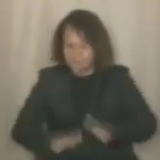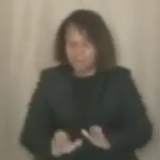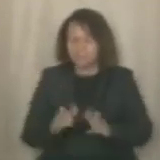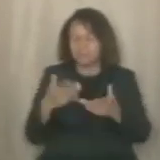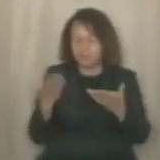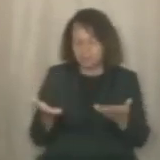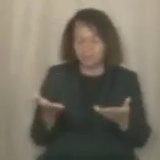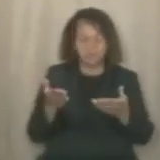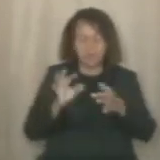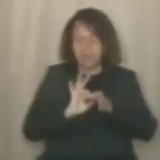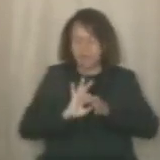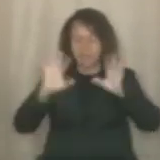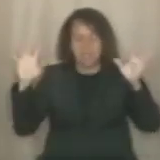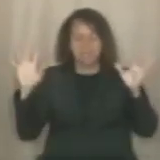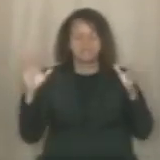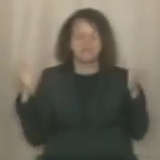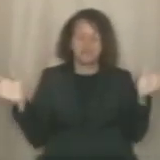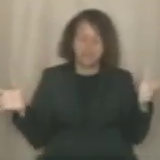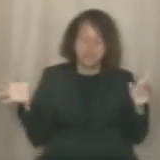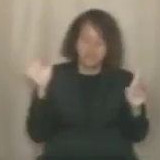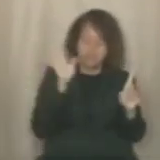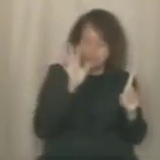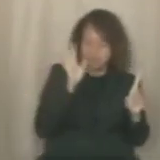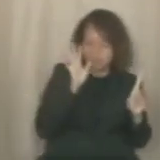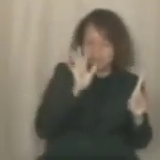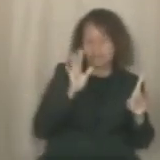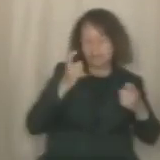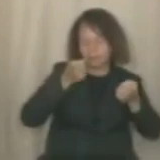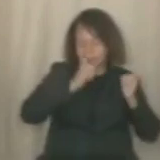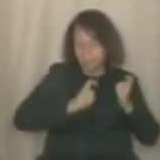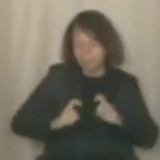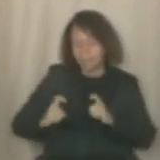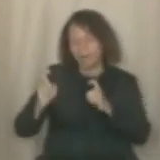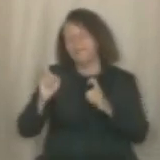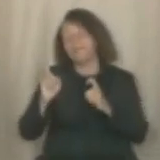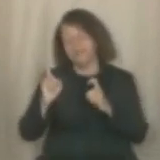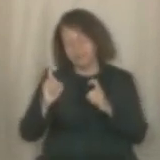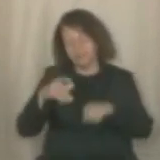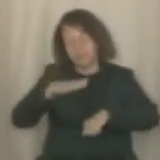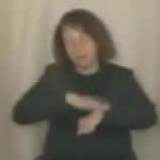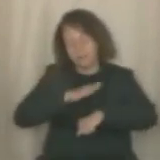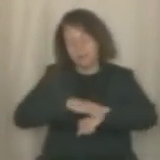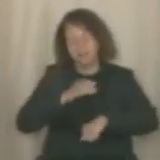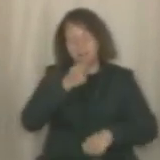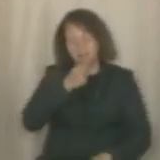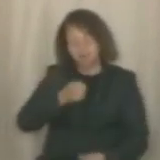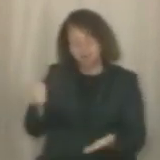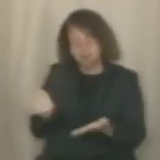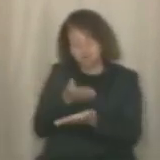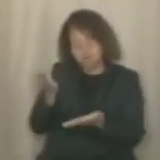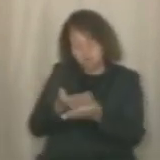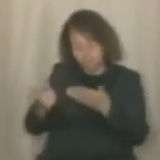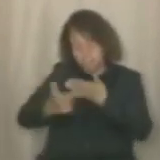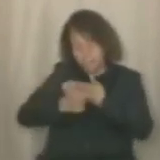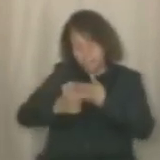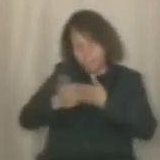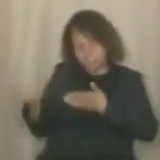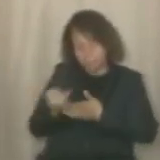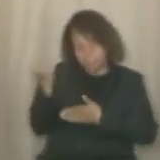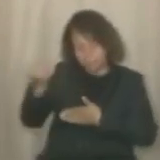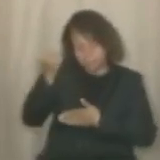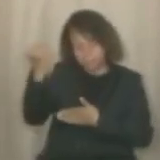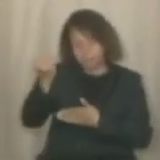pós-independência e influenciado pelos debates e inquietações da época, o jornal exerceu um papel fundamental